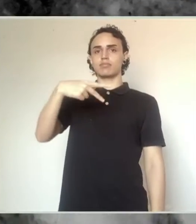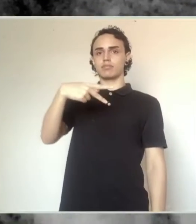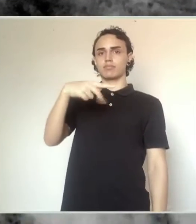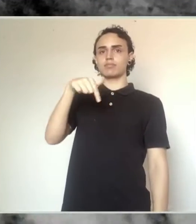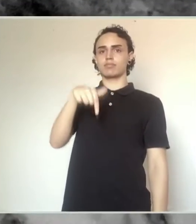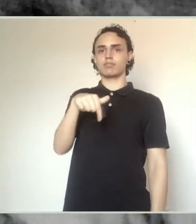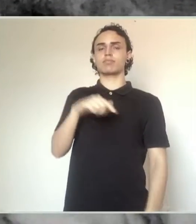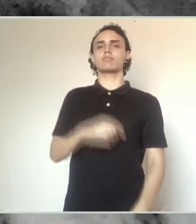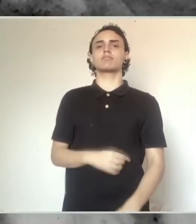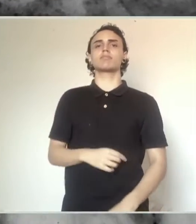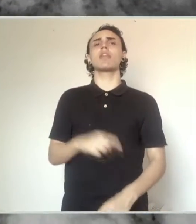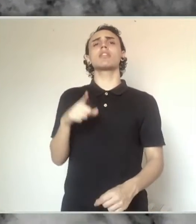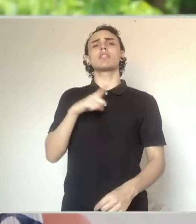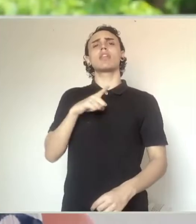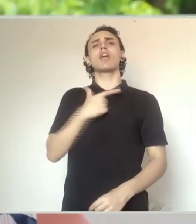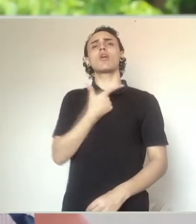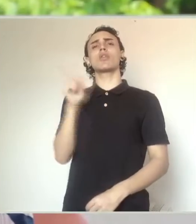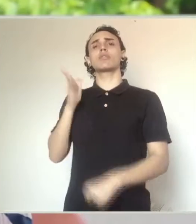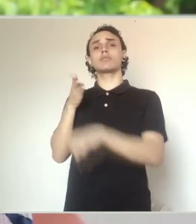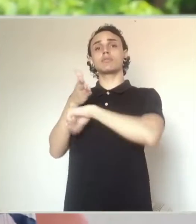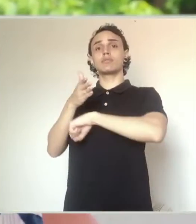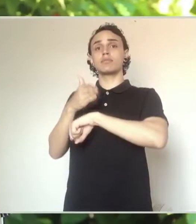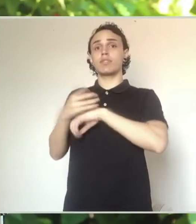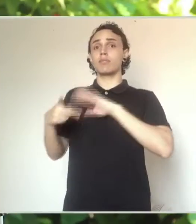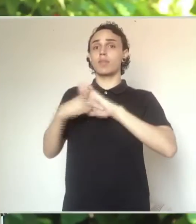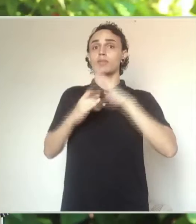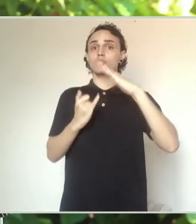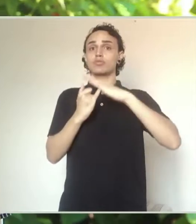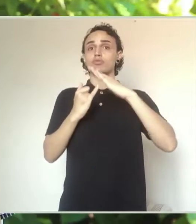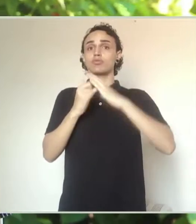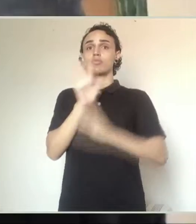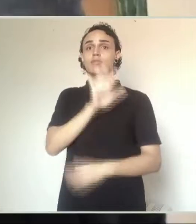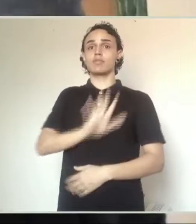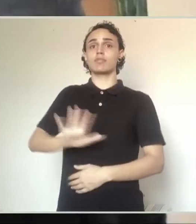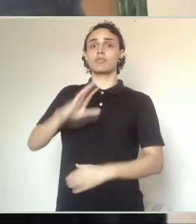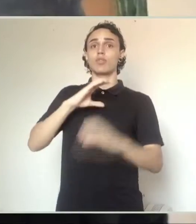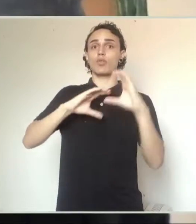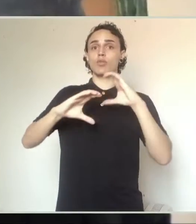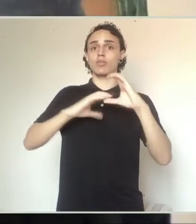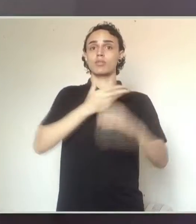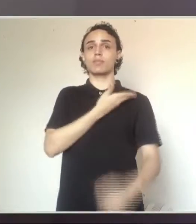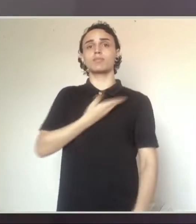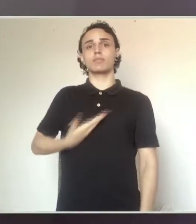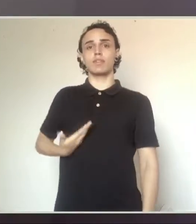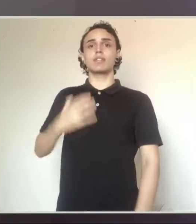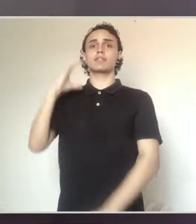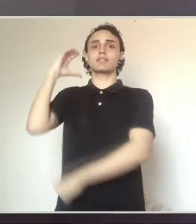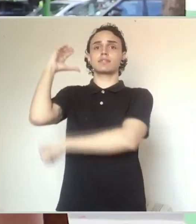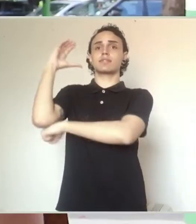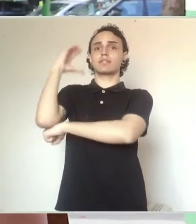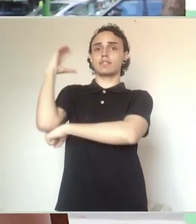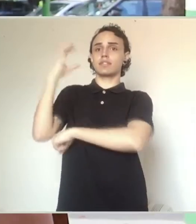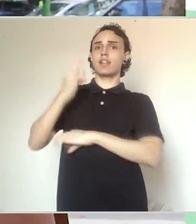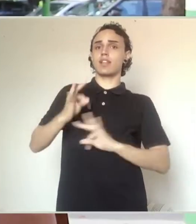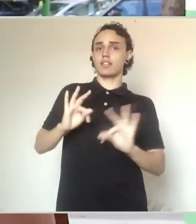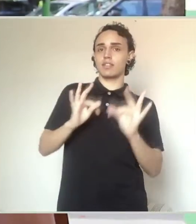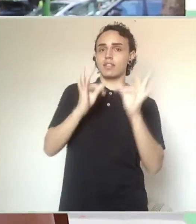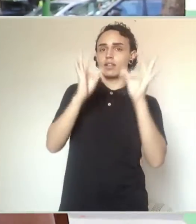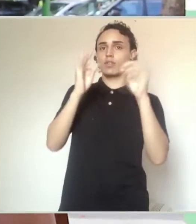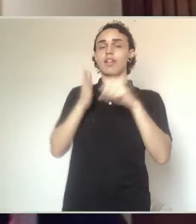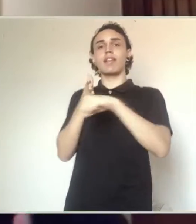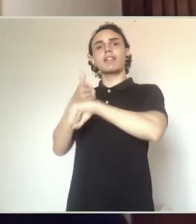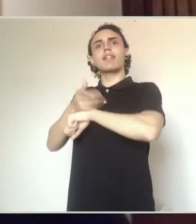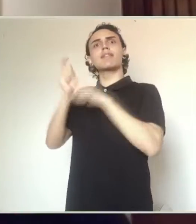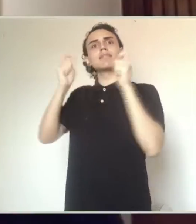Tecnológico, o CNPq. Além disso, temos um outro canal, também do Instituto Nacional de Comunicação Pública da